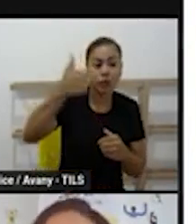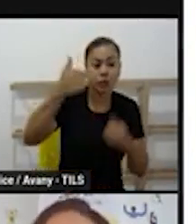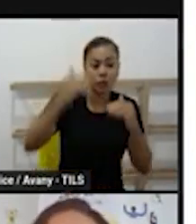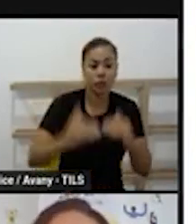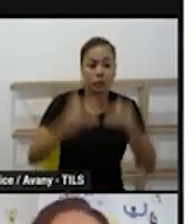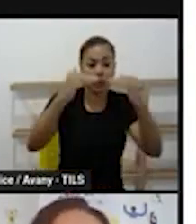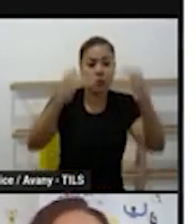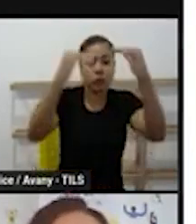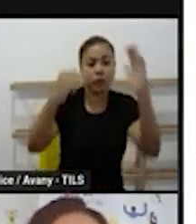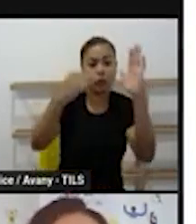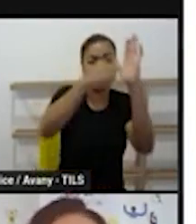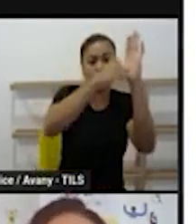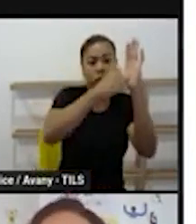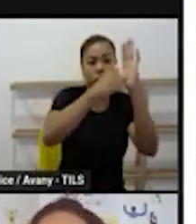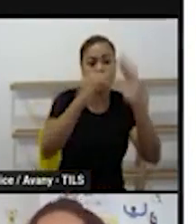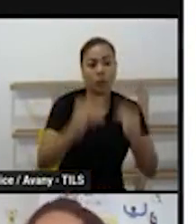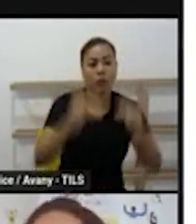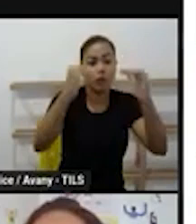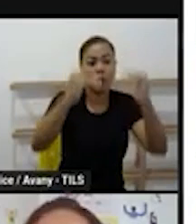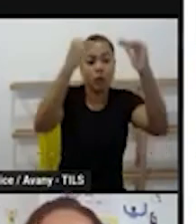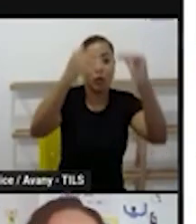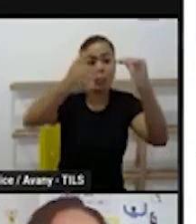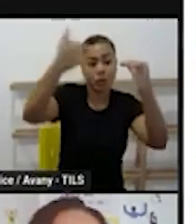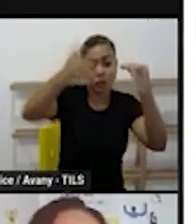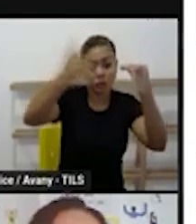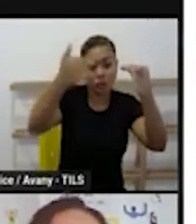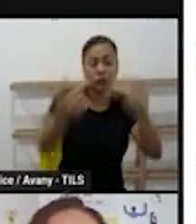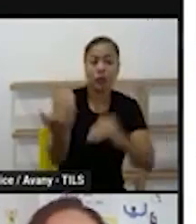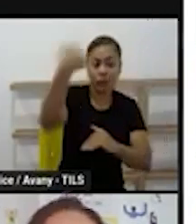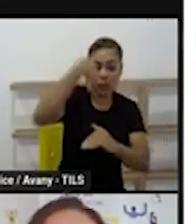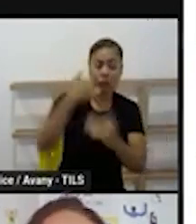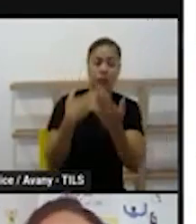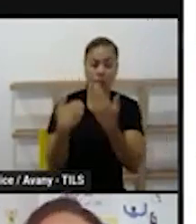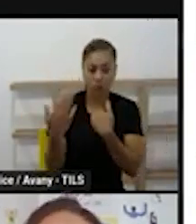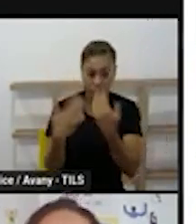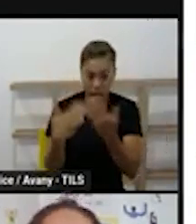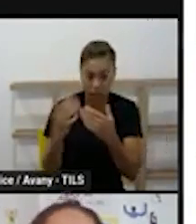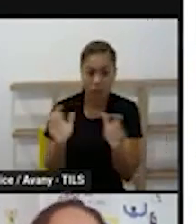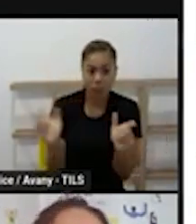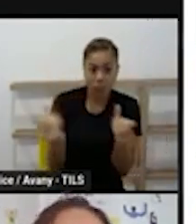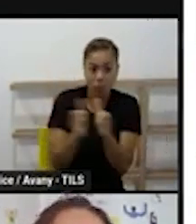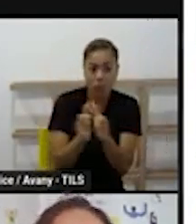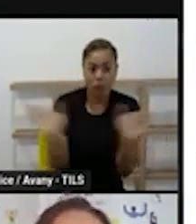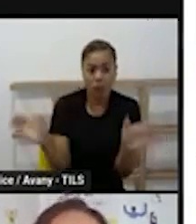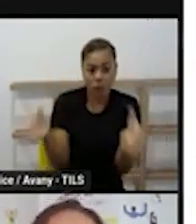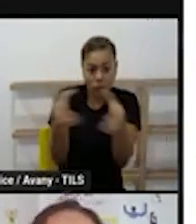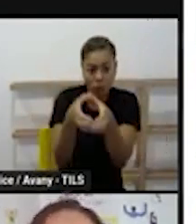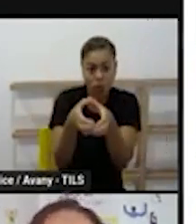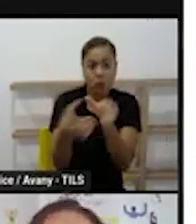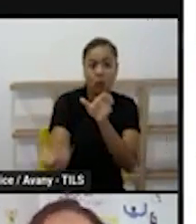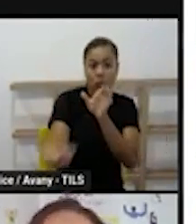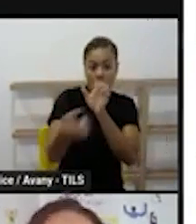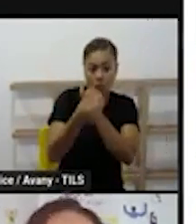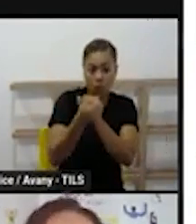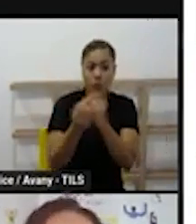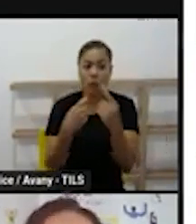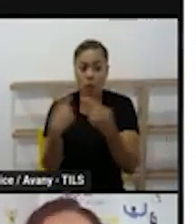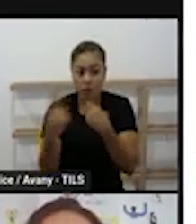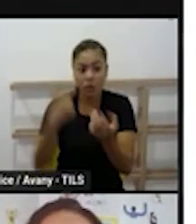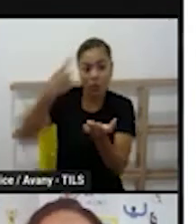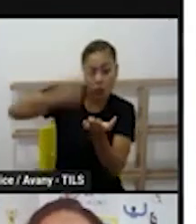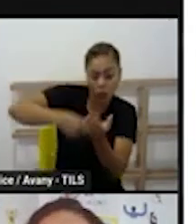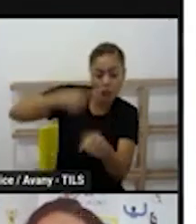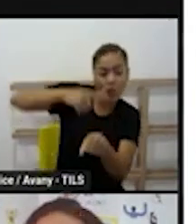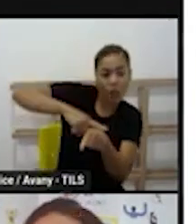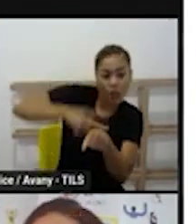para a gente ter um diálogo com vocês esses professores que estão com turmas agrupadas podem agendar com a gente e a gente fazer um diálogo aqui com